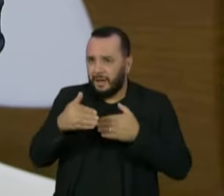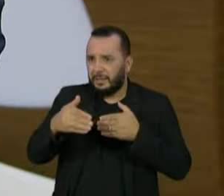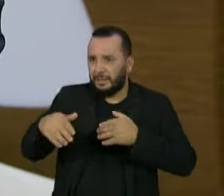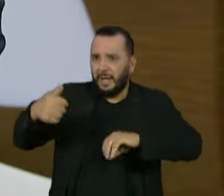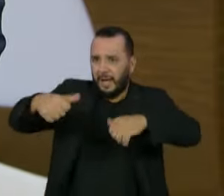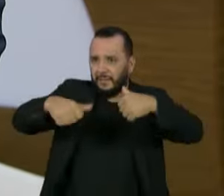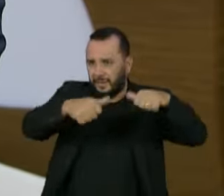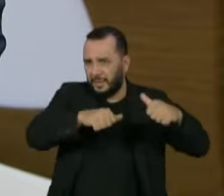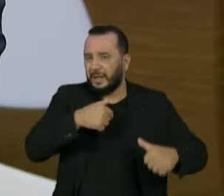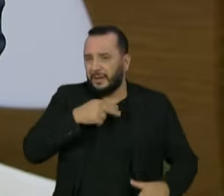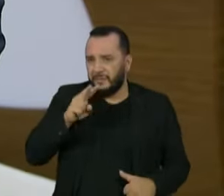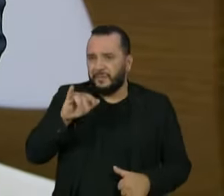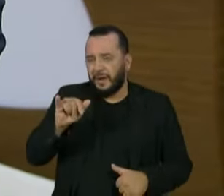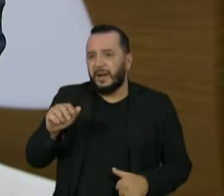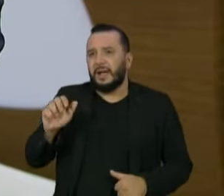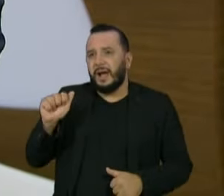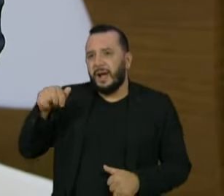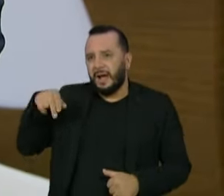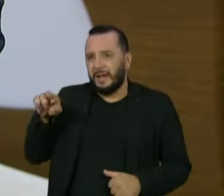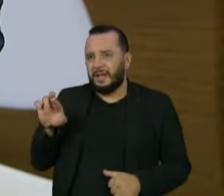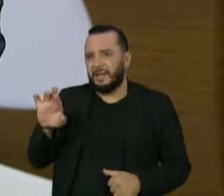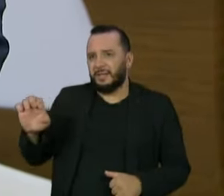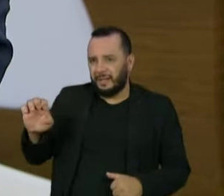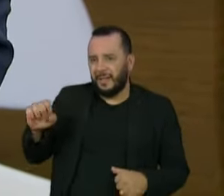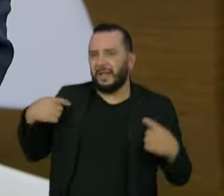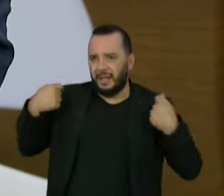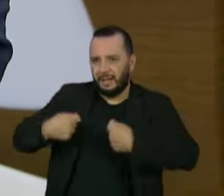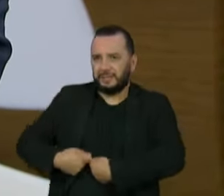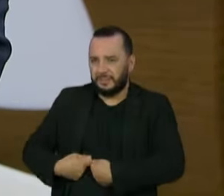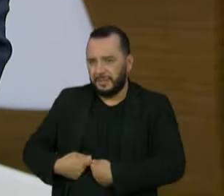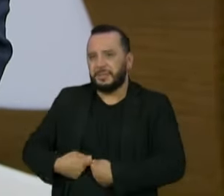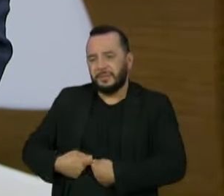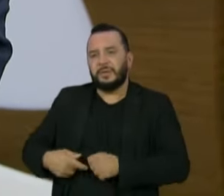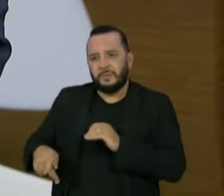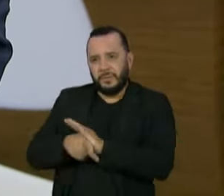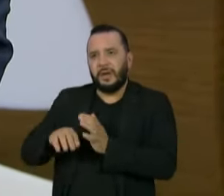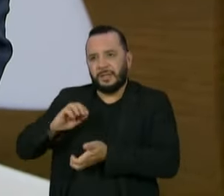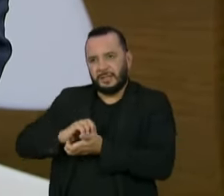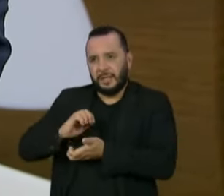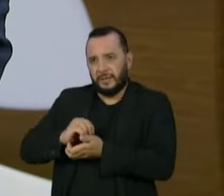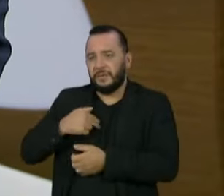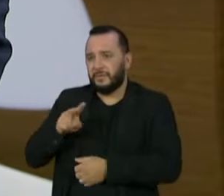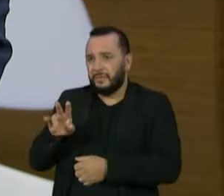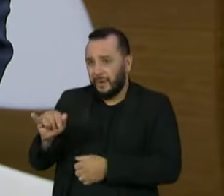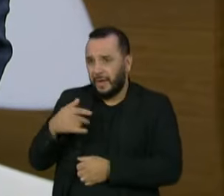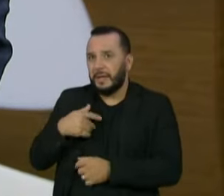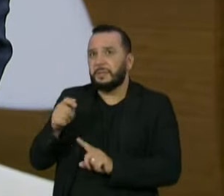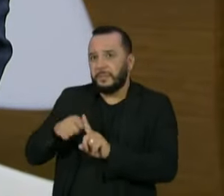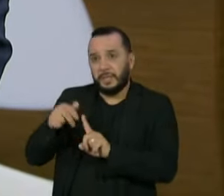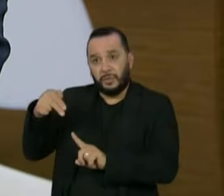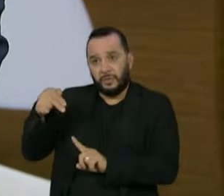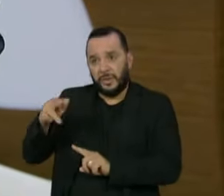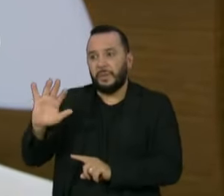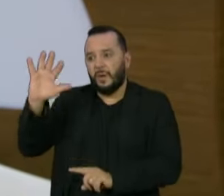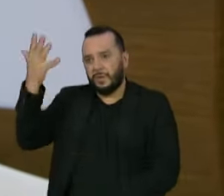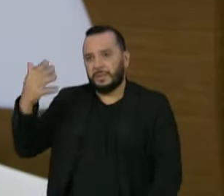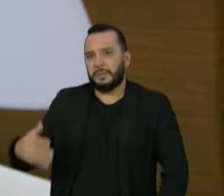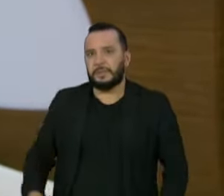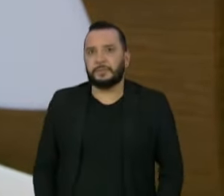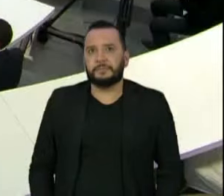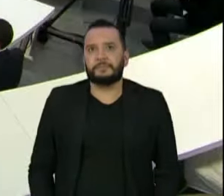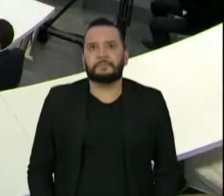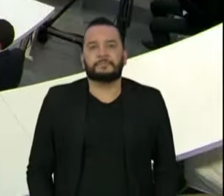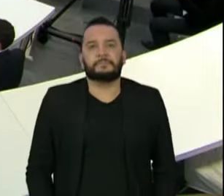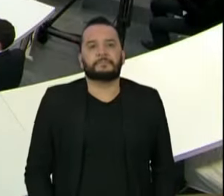preparado para participar dela, irá ocorrer, eu espero, ainda no mês de novembro. Renato.